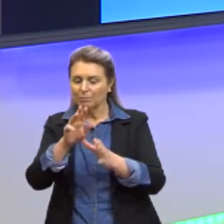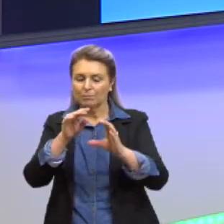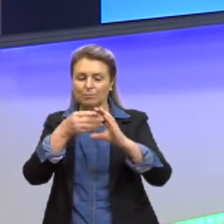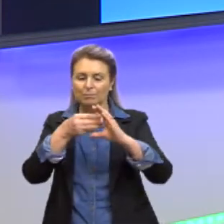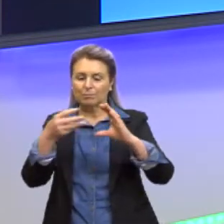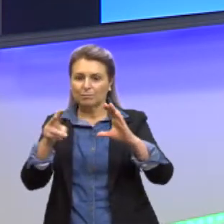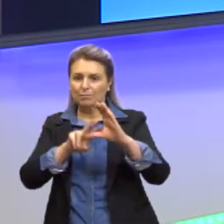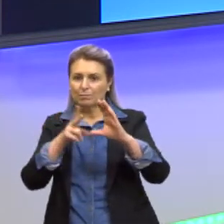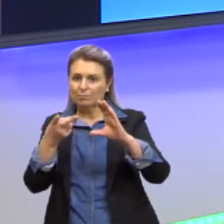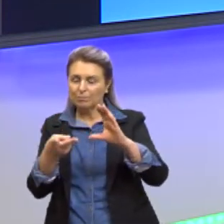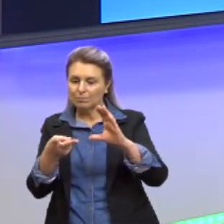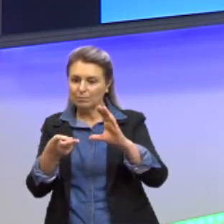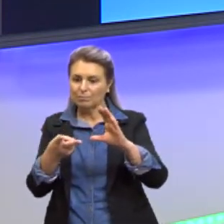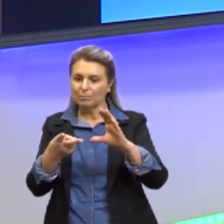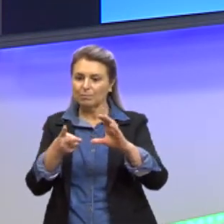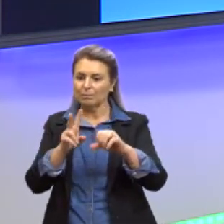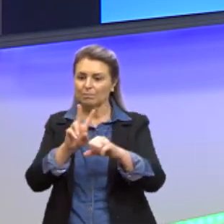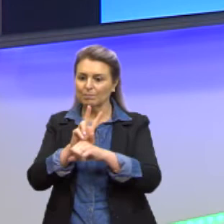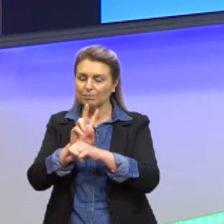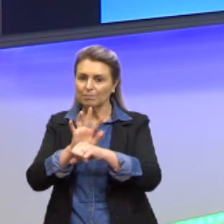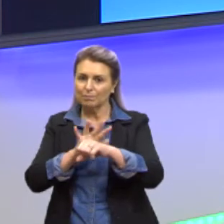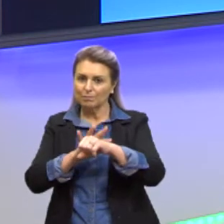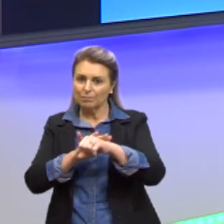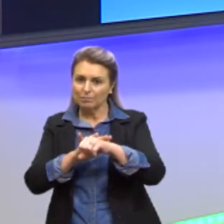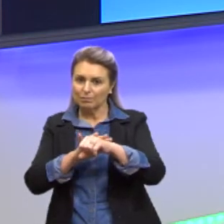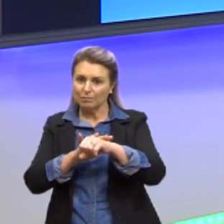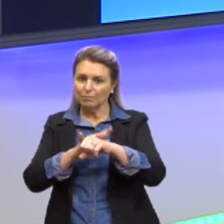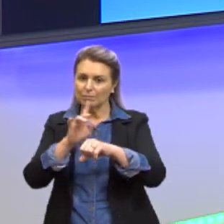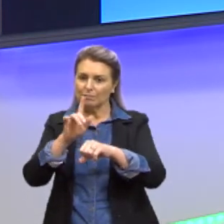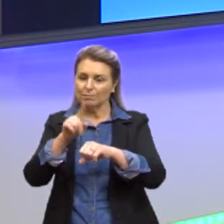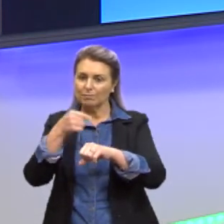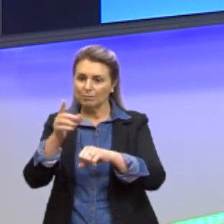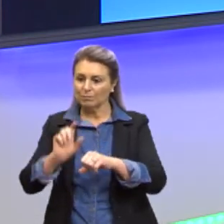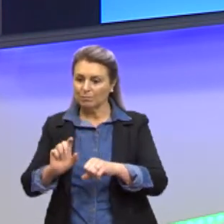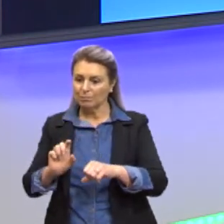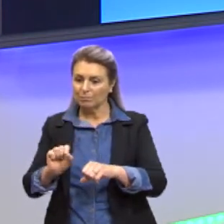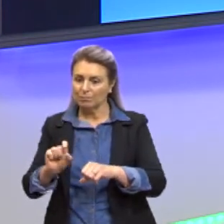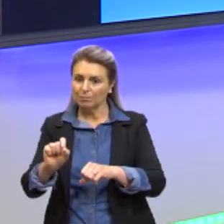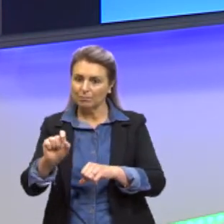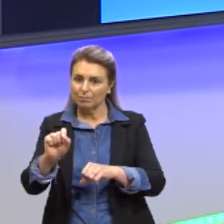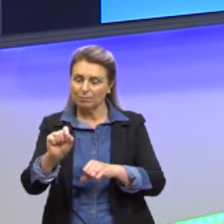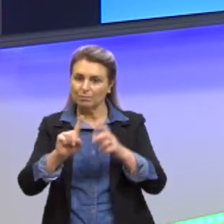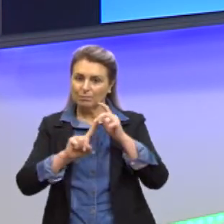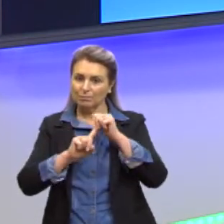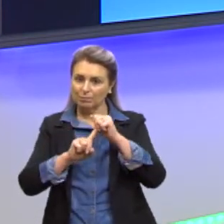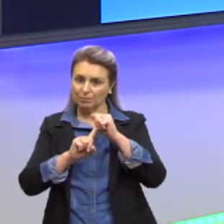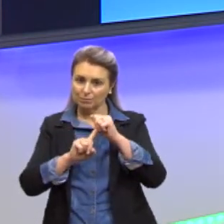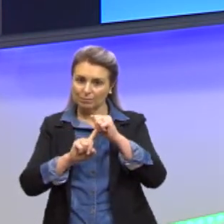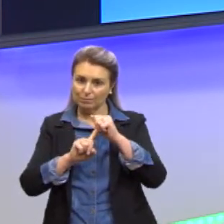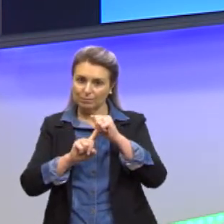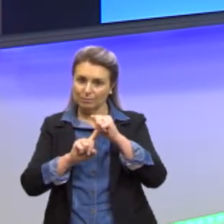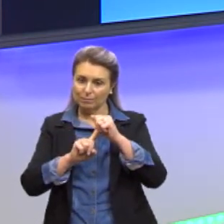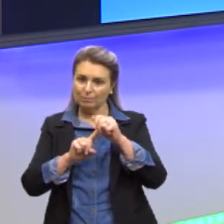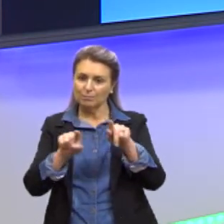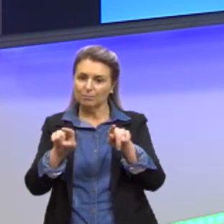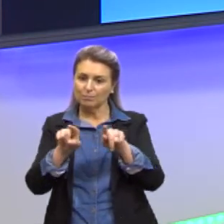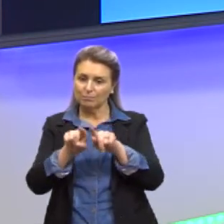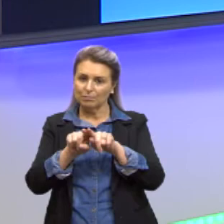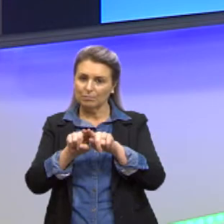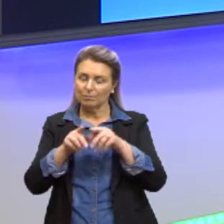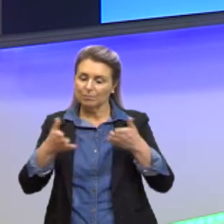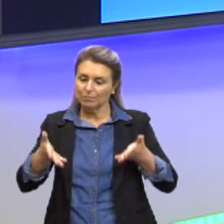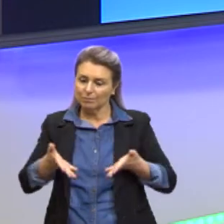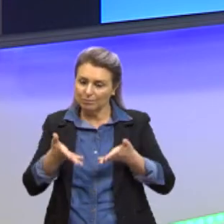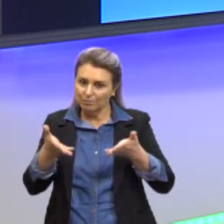tratar algum câncer, não é? E ter medidas, então, de tratamento